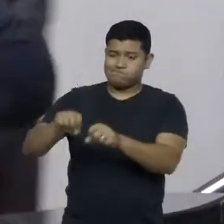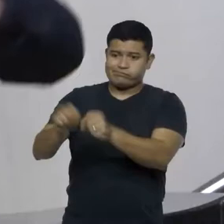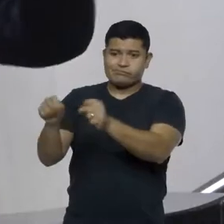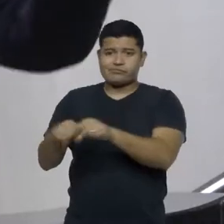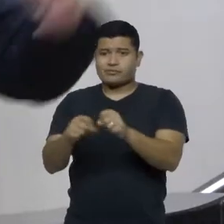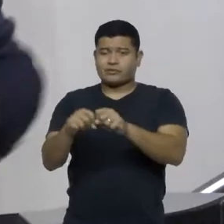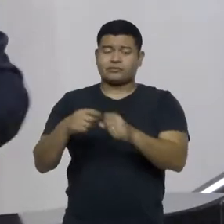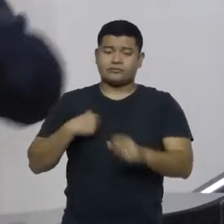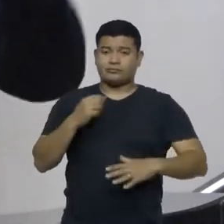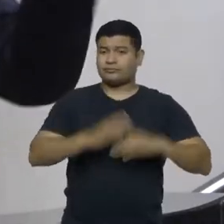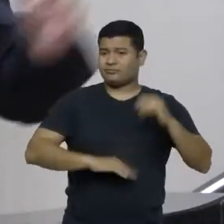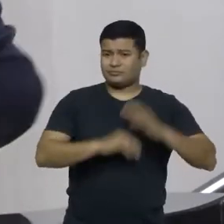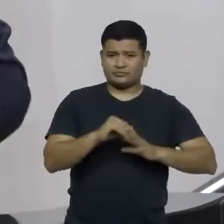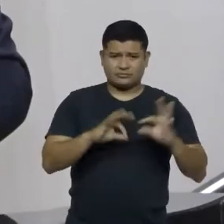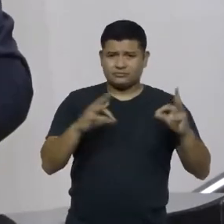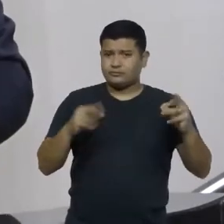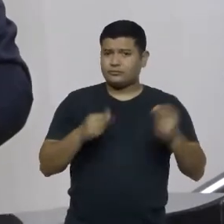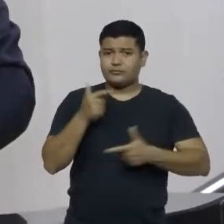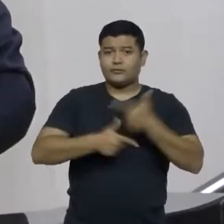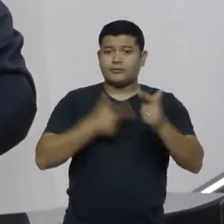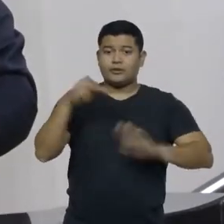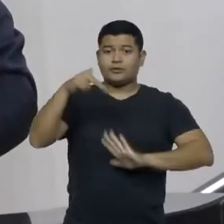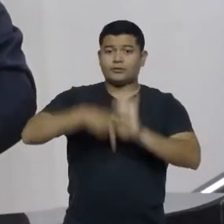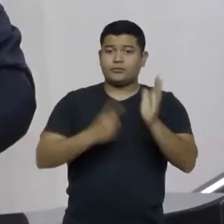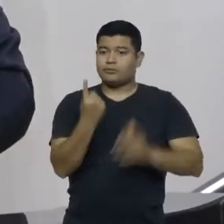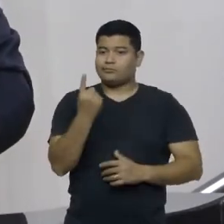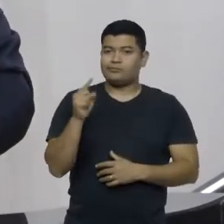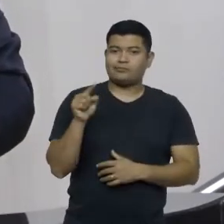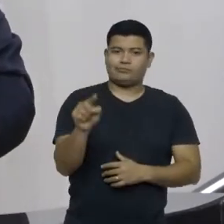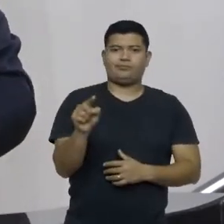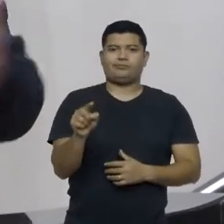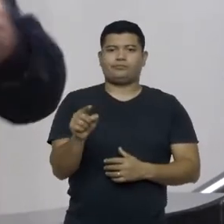previstas dentro desse Plano Mil, dentro desses anúncios